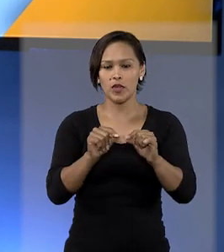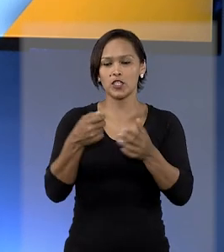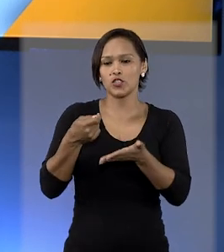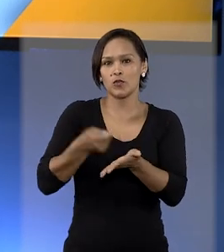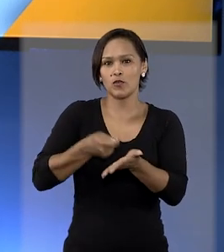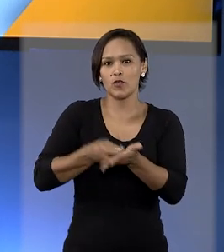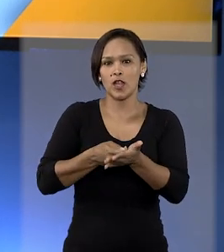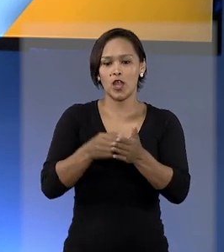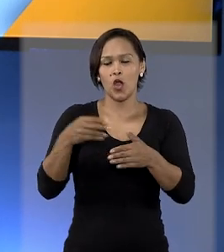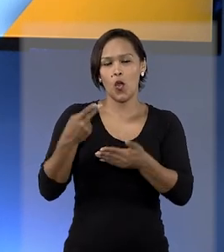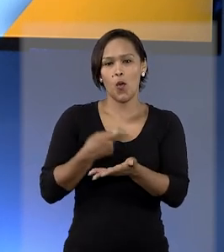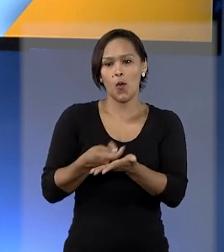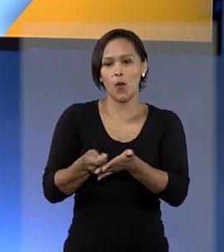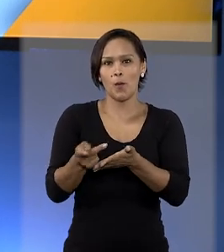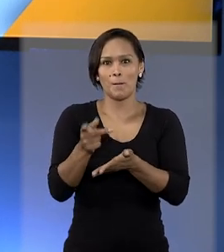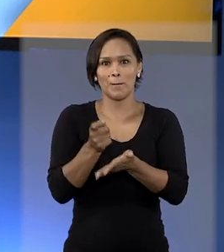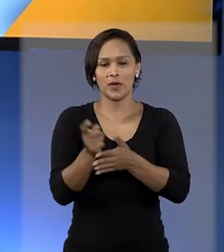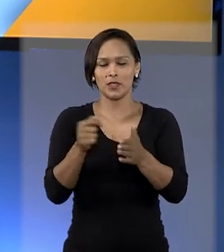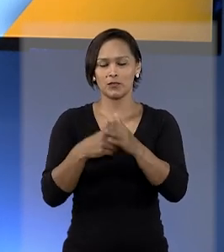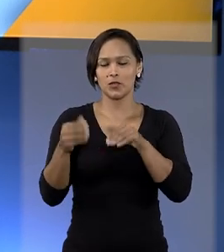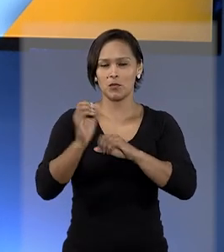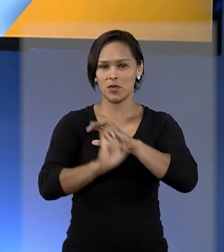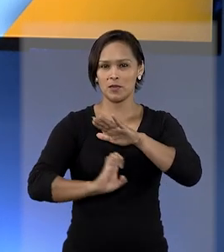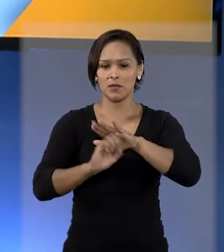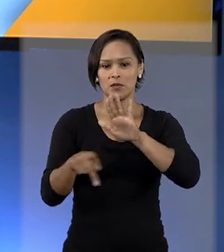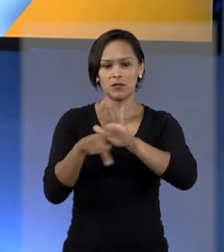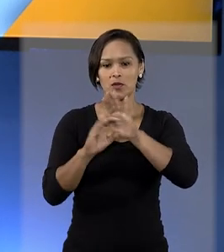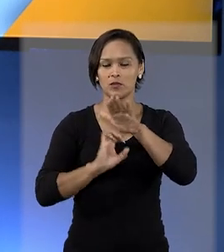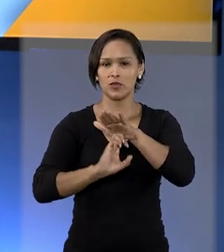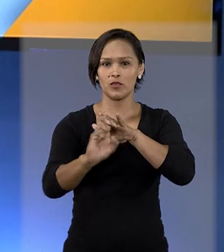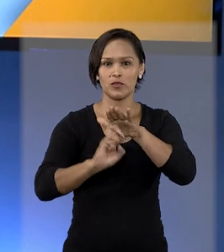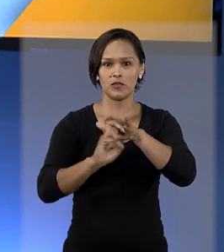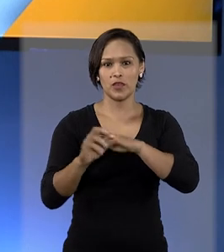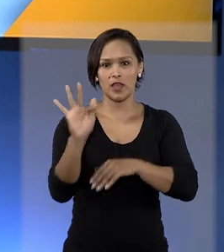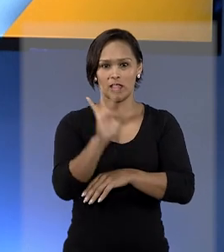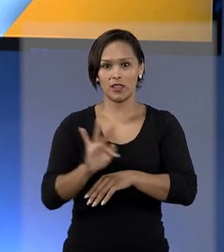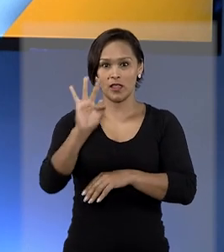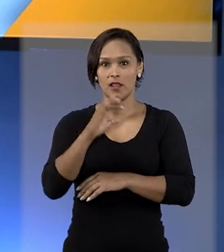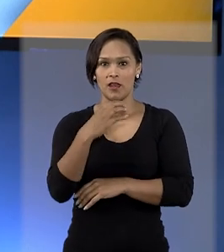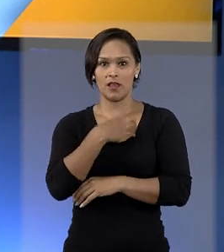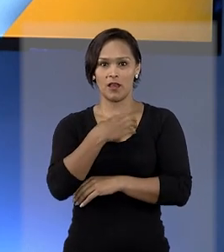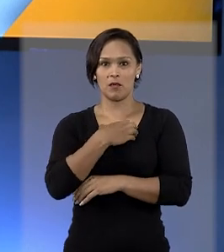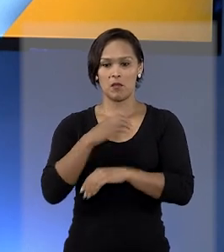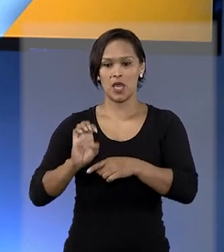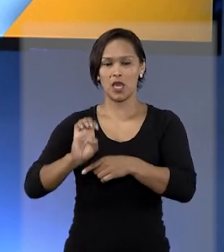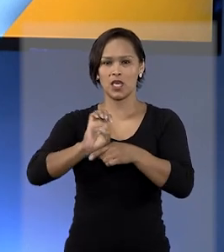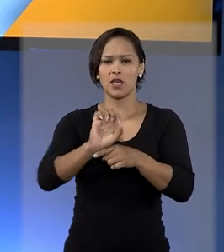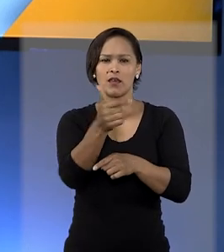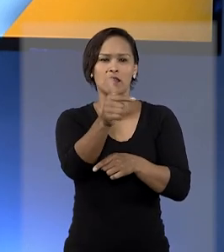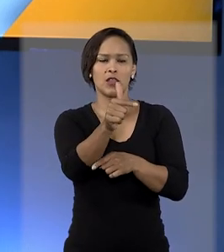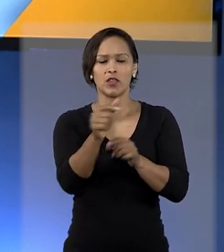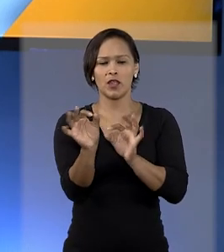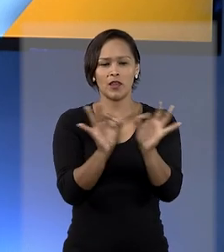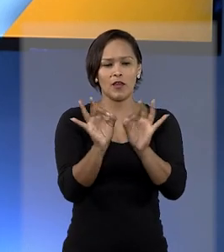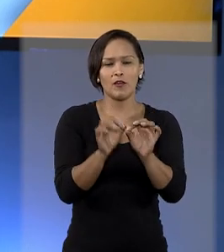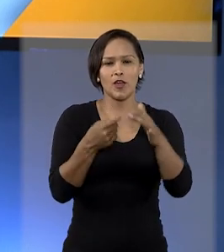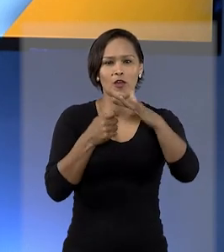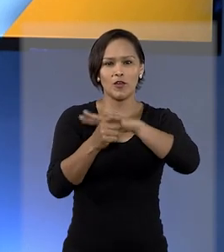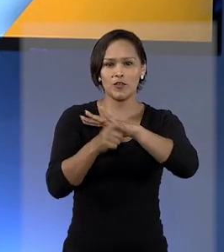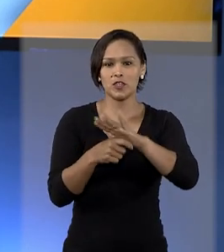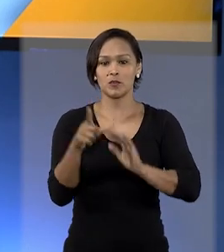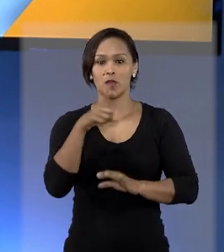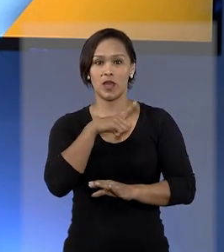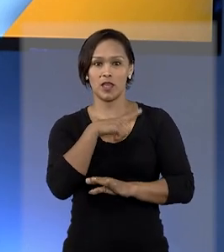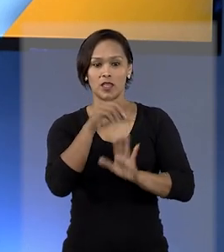cobrado por uma concessionária de trechos de rodovias federais na Bahia, que não teria feito os investimentos previstos